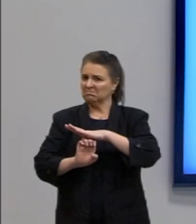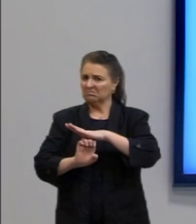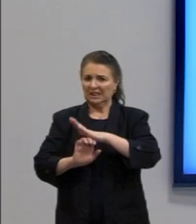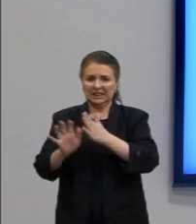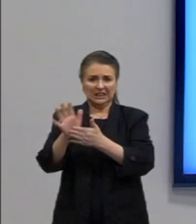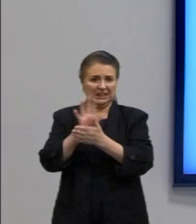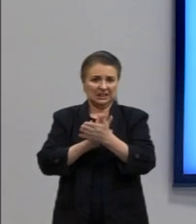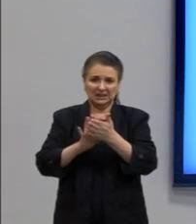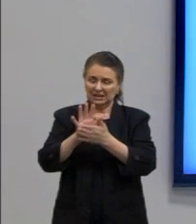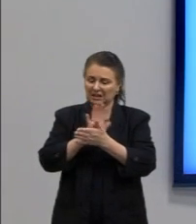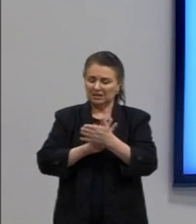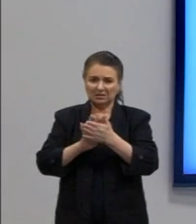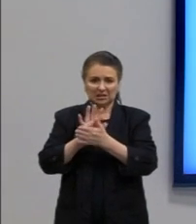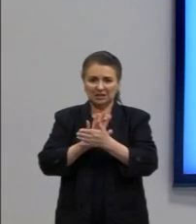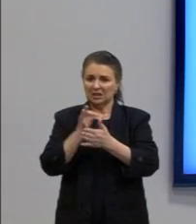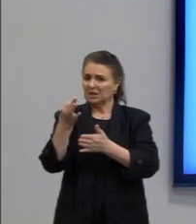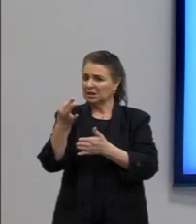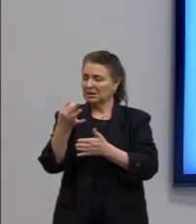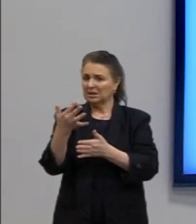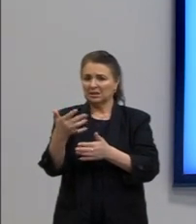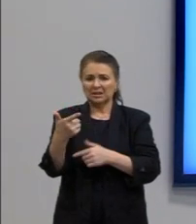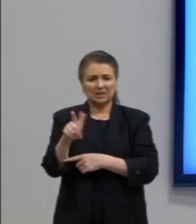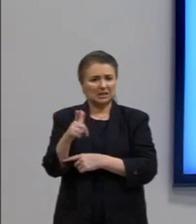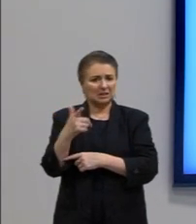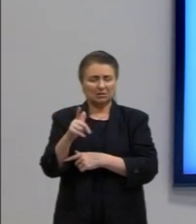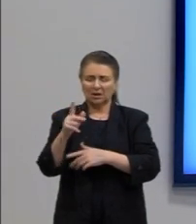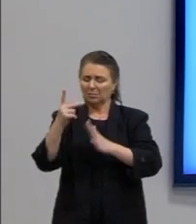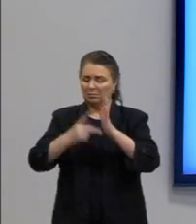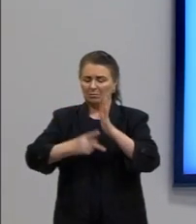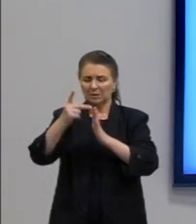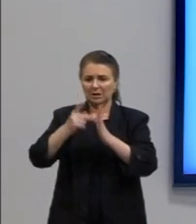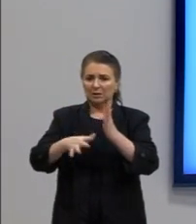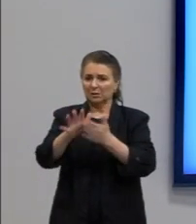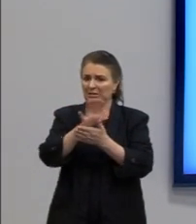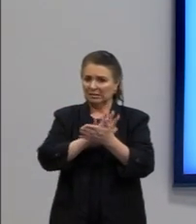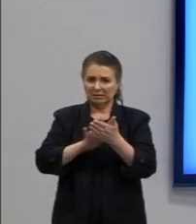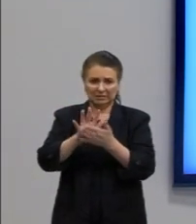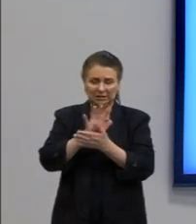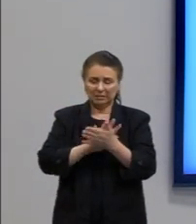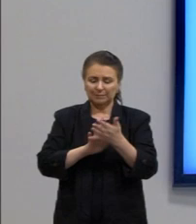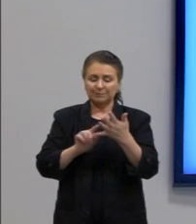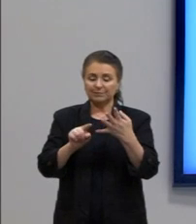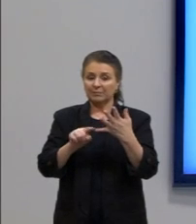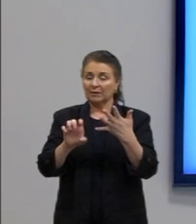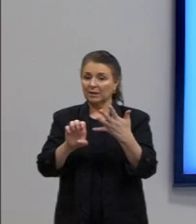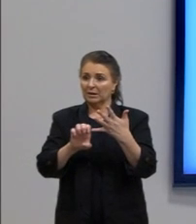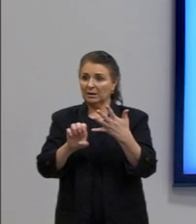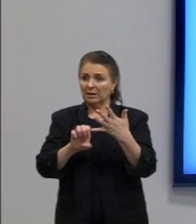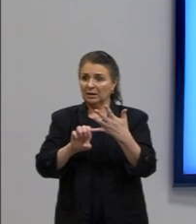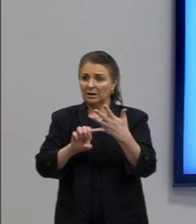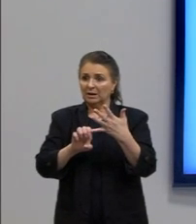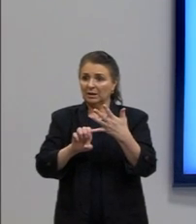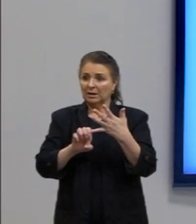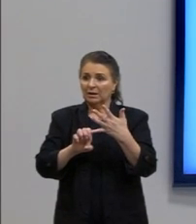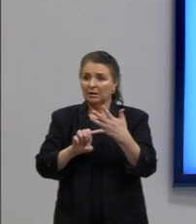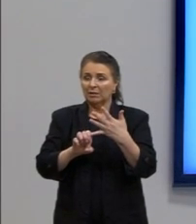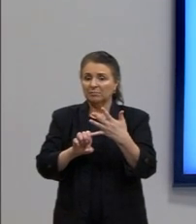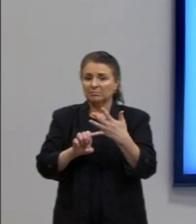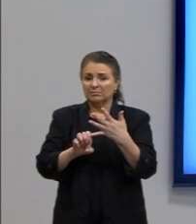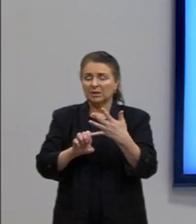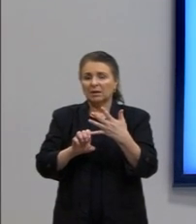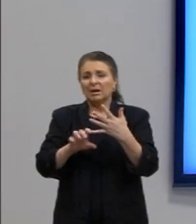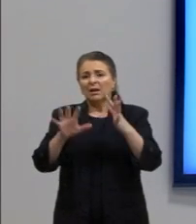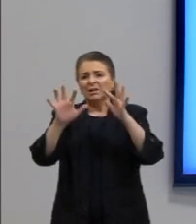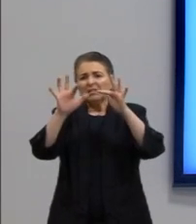contrário, foi desplanejado, foi completamente orgânico dentro dessa ótica. E, inibição dos consórcios